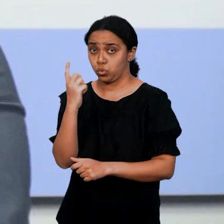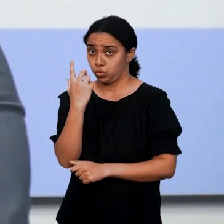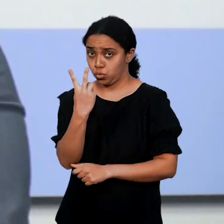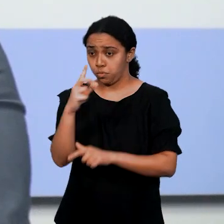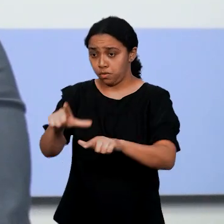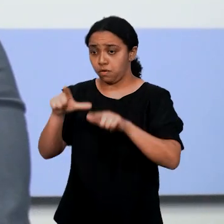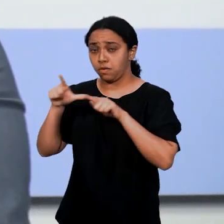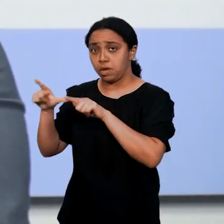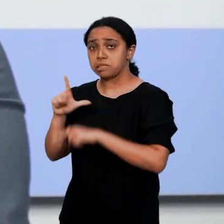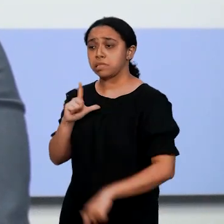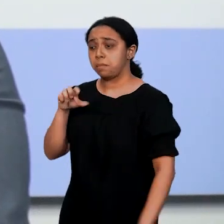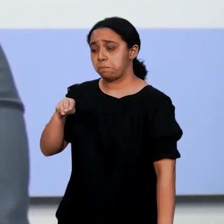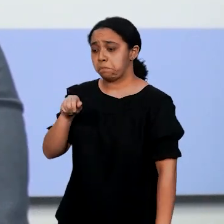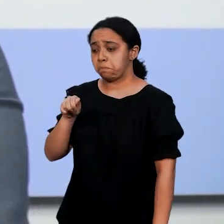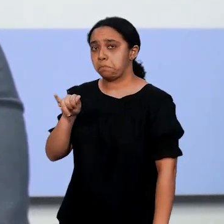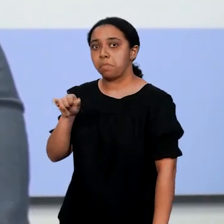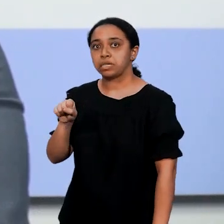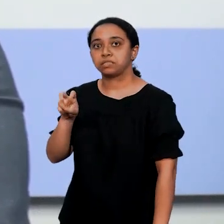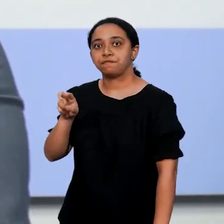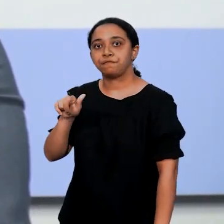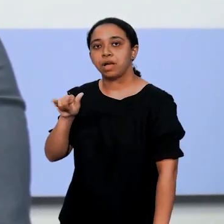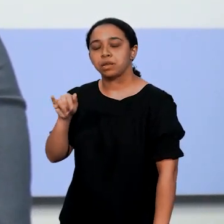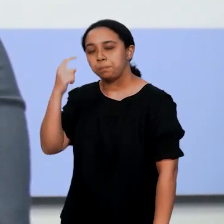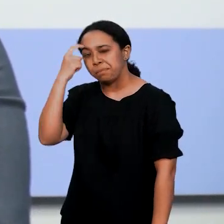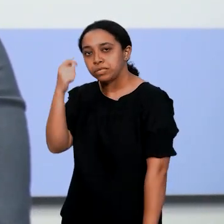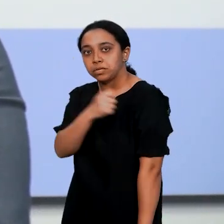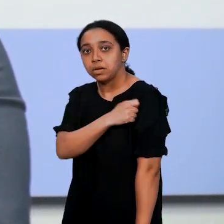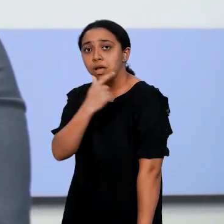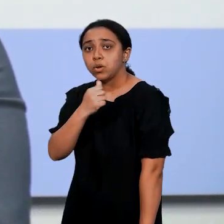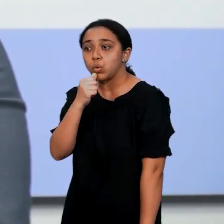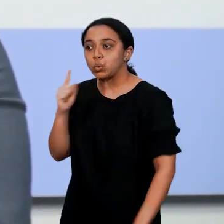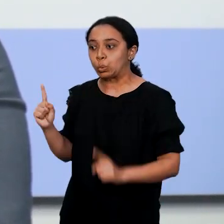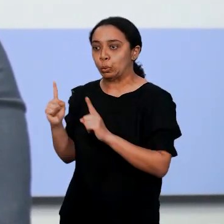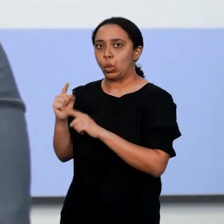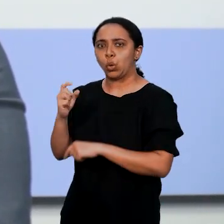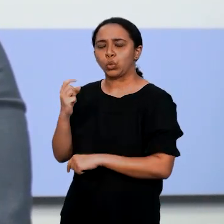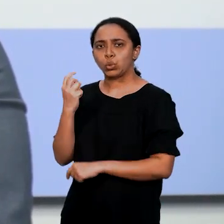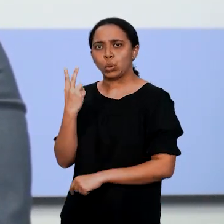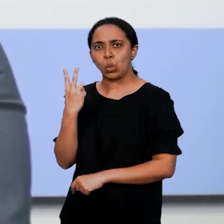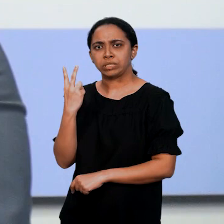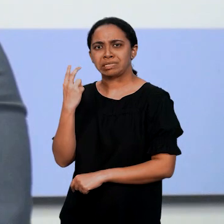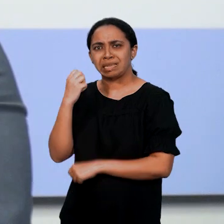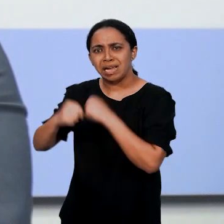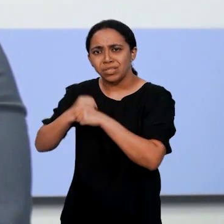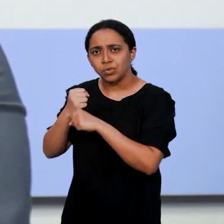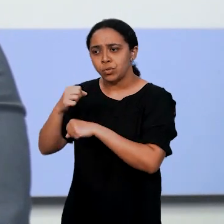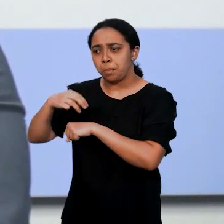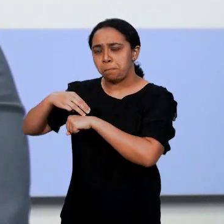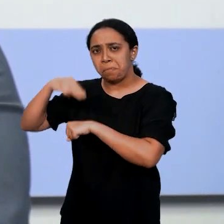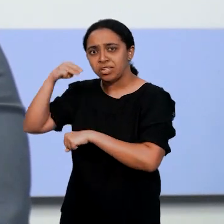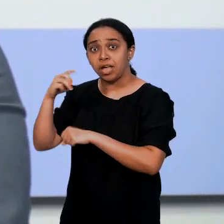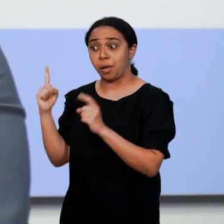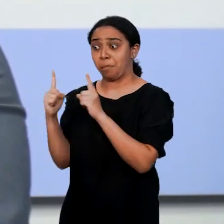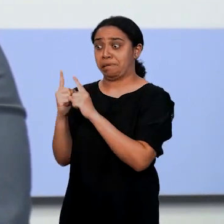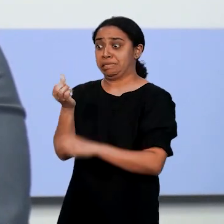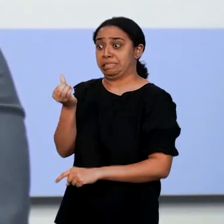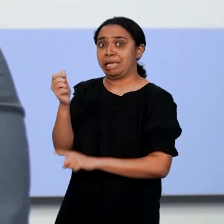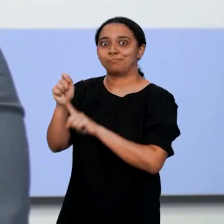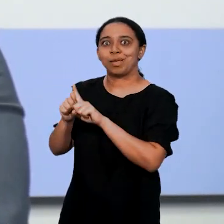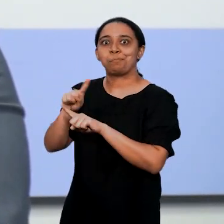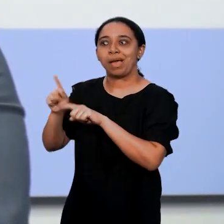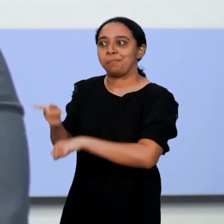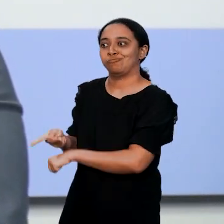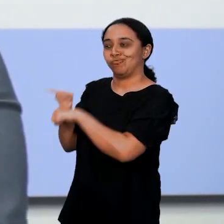dupla diplomação, nós temos uma mais-valia, então, você pode imaginar que o aluno abrevia um mestrado de dois anos em seis meses,